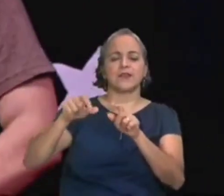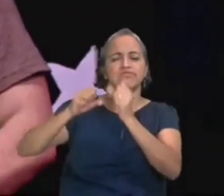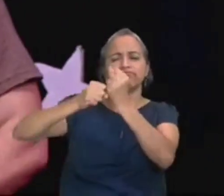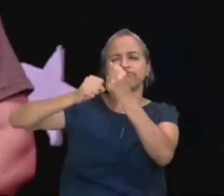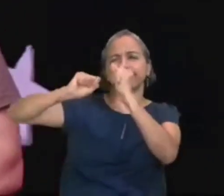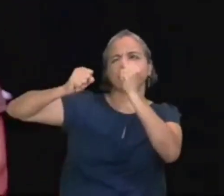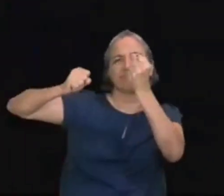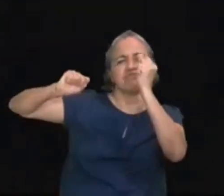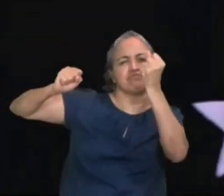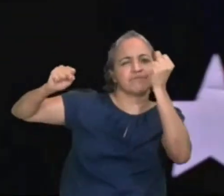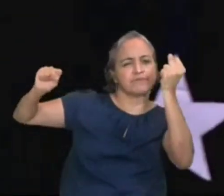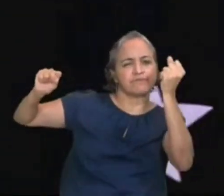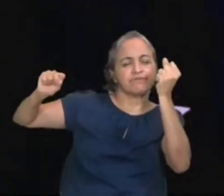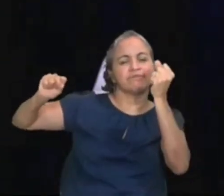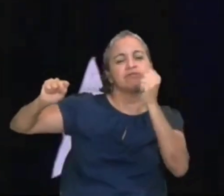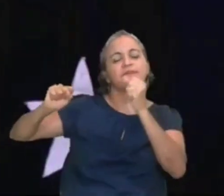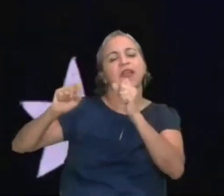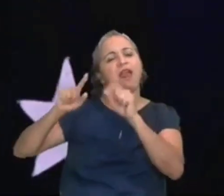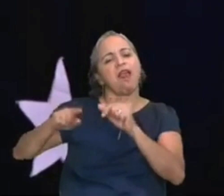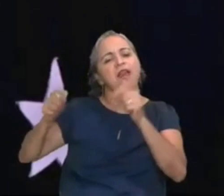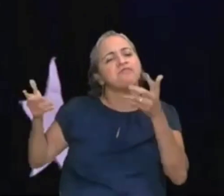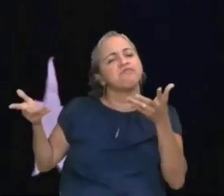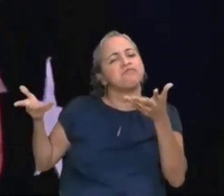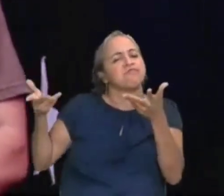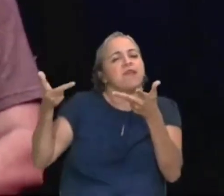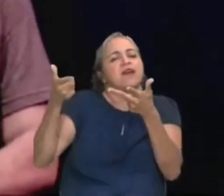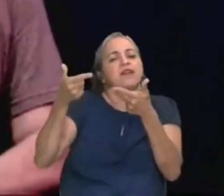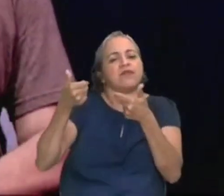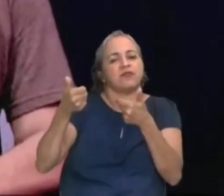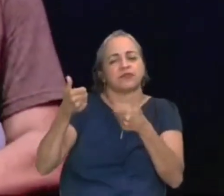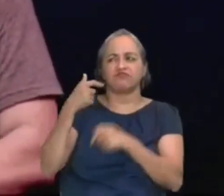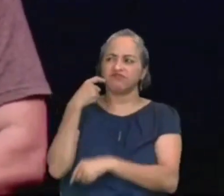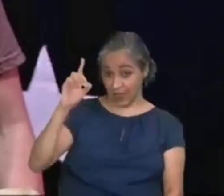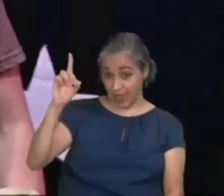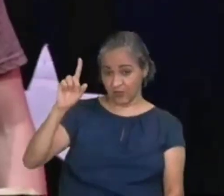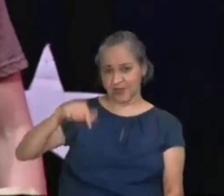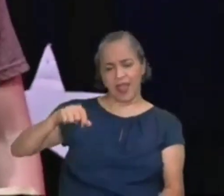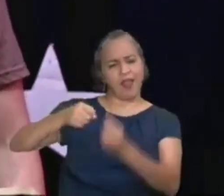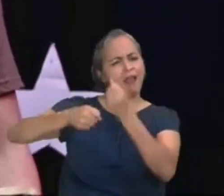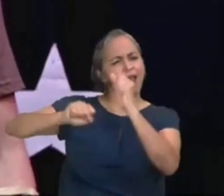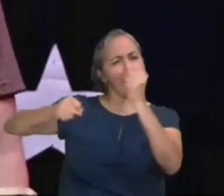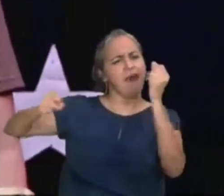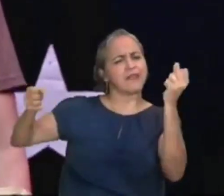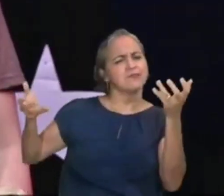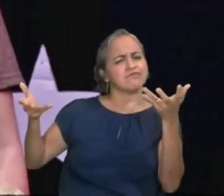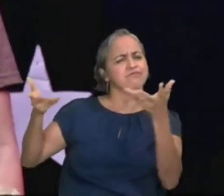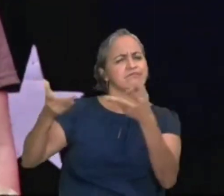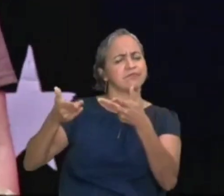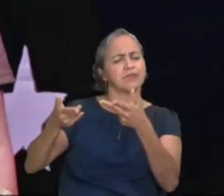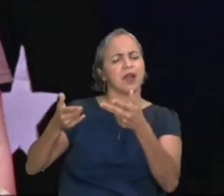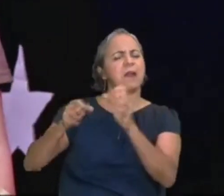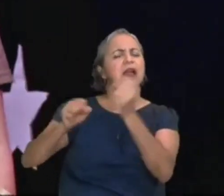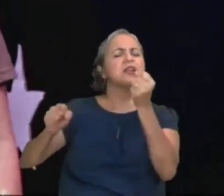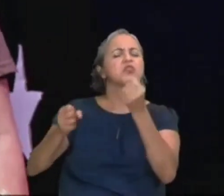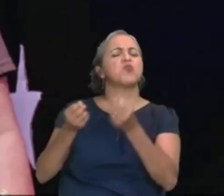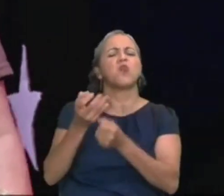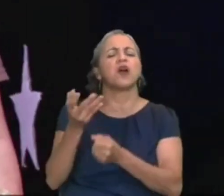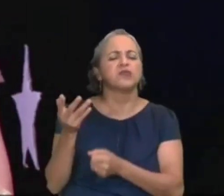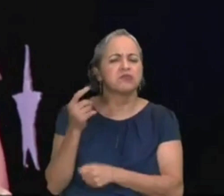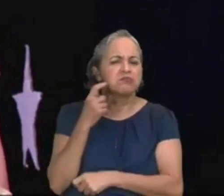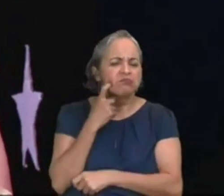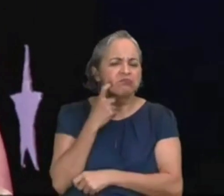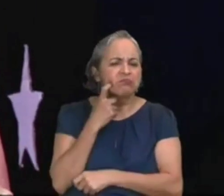Quando você for responder quem é Deus, você diz assim, Ele é grande. Agora, quão grande é o nosso Deus? Tem